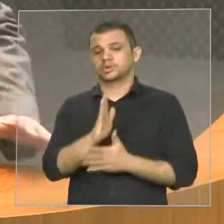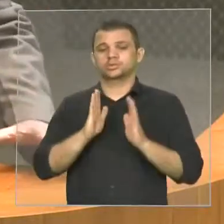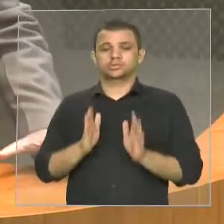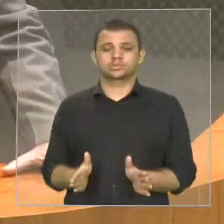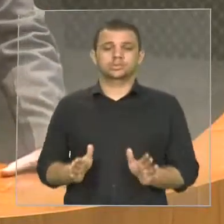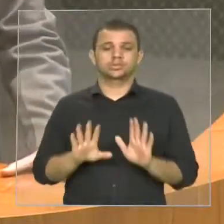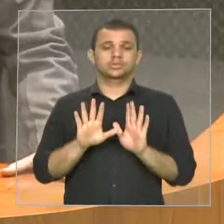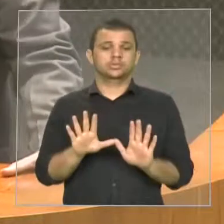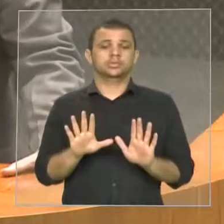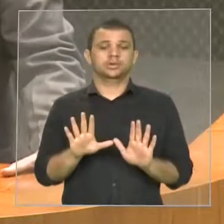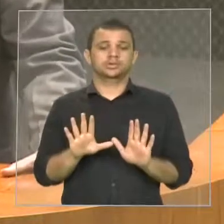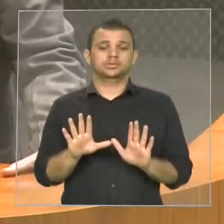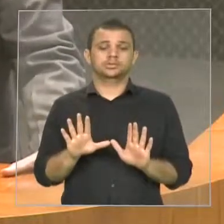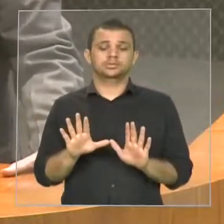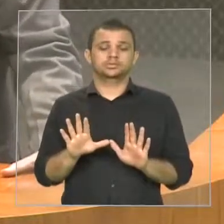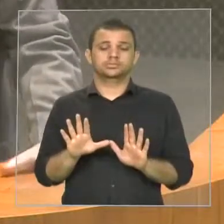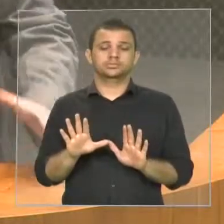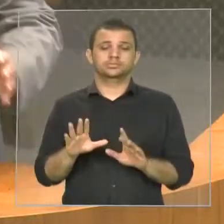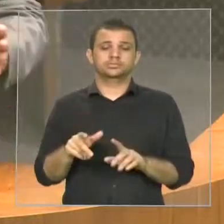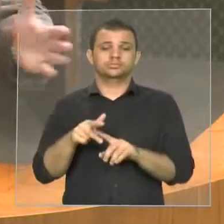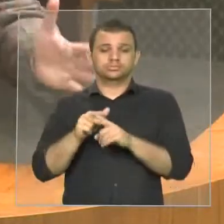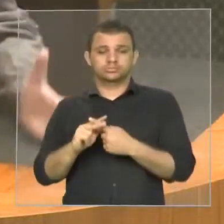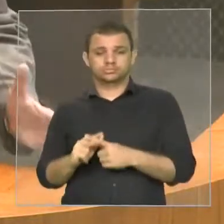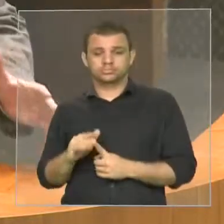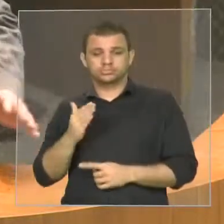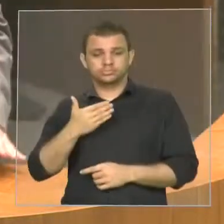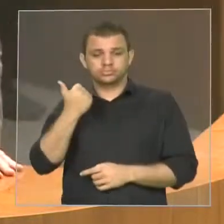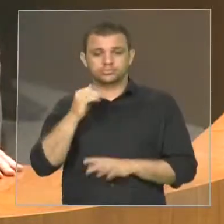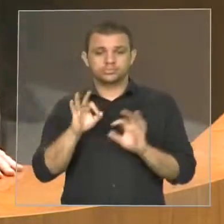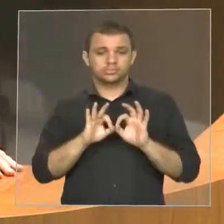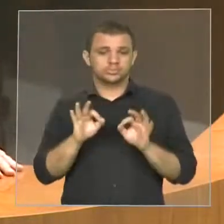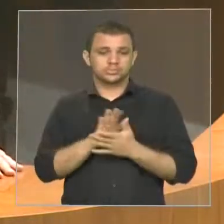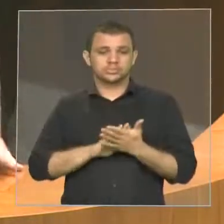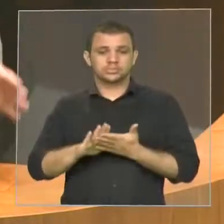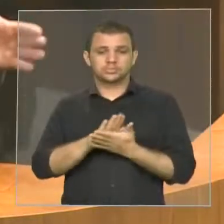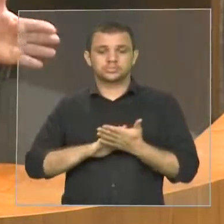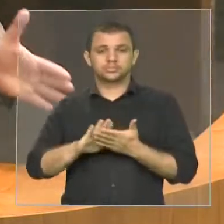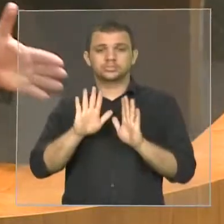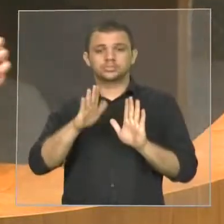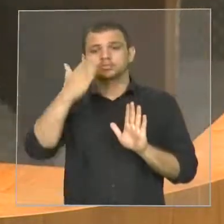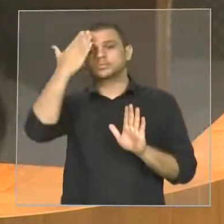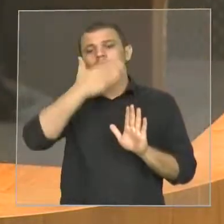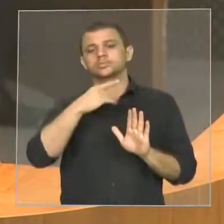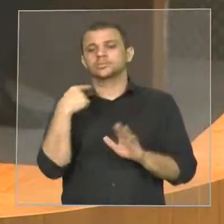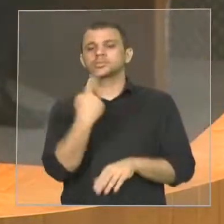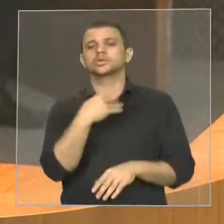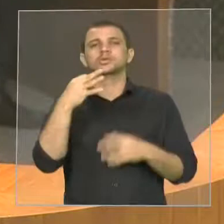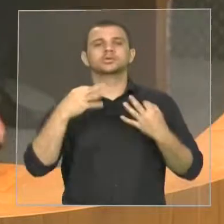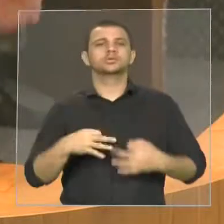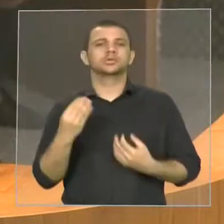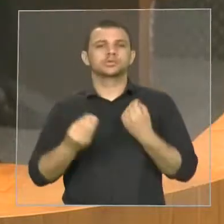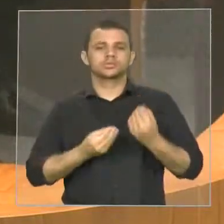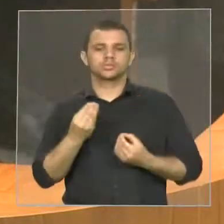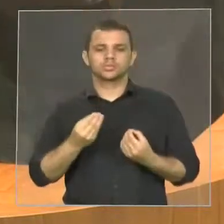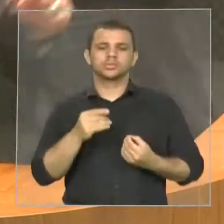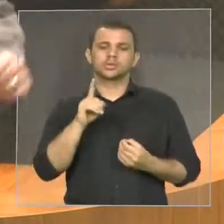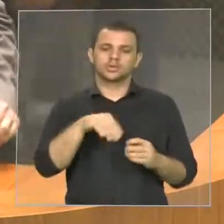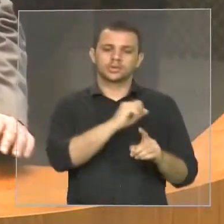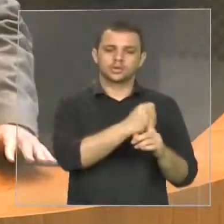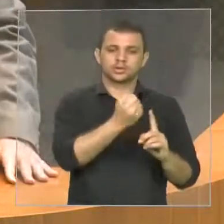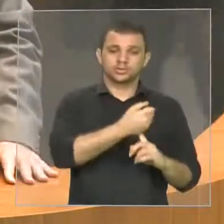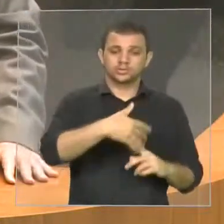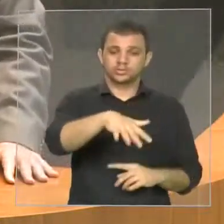aprimoramento. E o que prova que nós estávamos certos é que a sociedade participou, os sindicatos